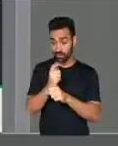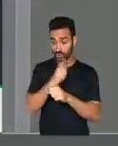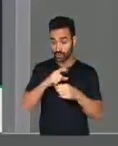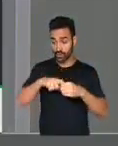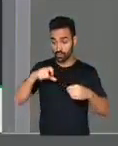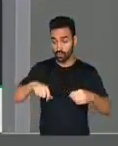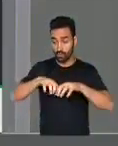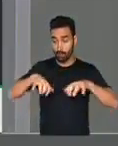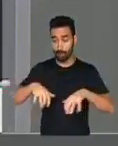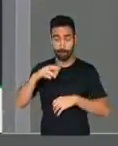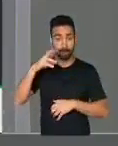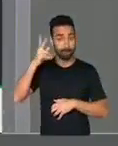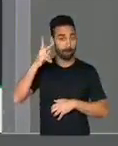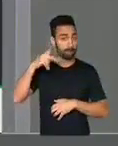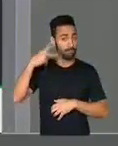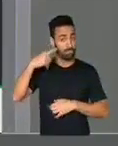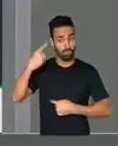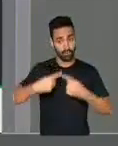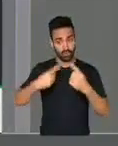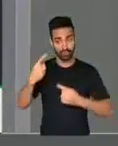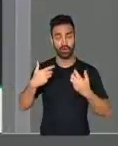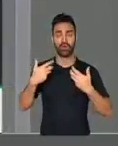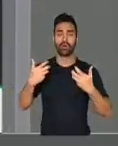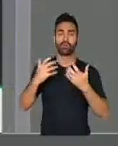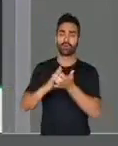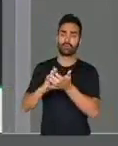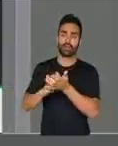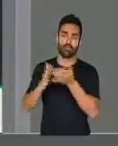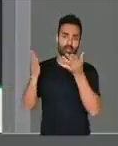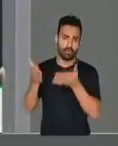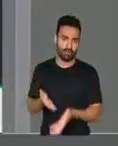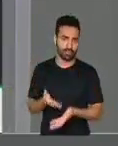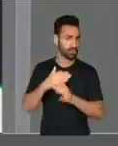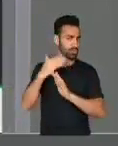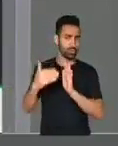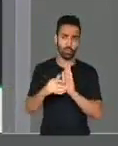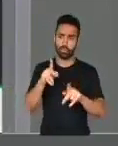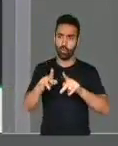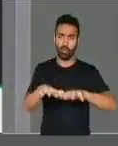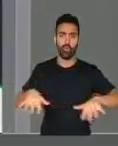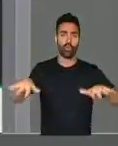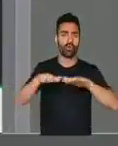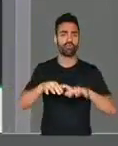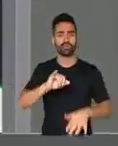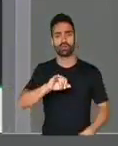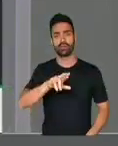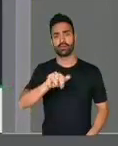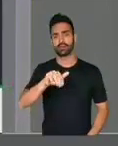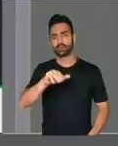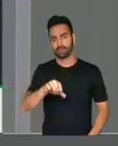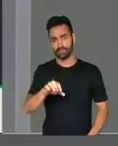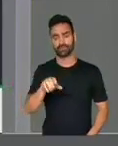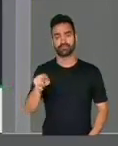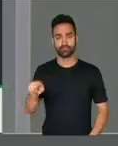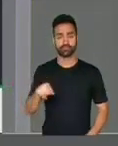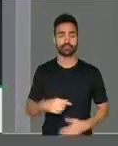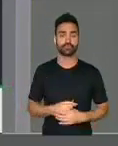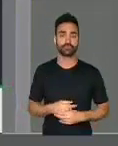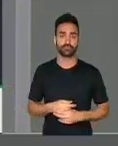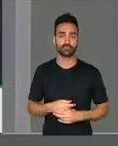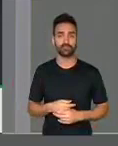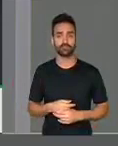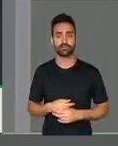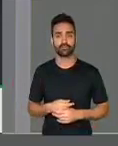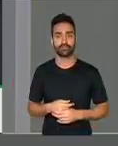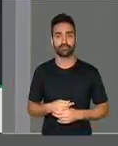emancipação política. Eu quero aqui me congratular com toda a população de Irecê, que além de